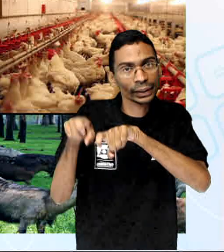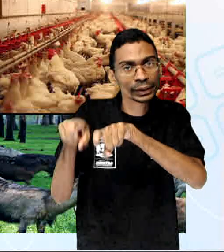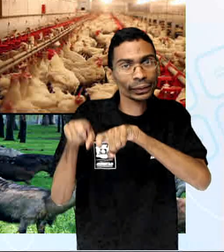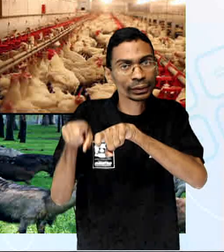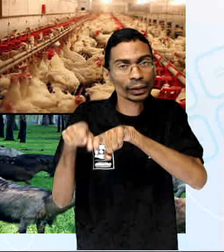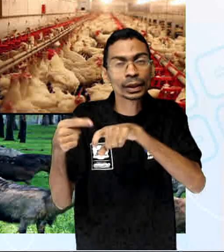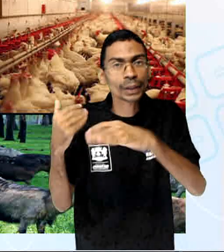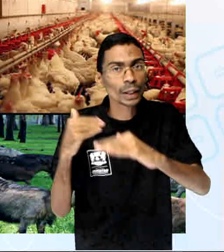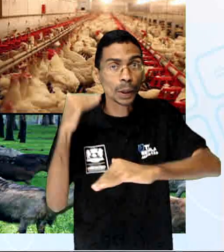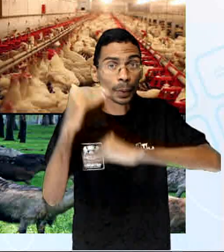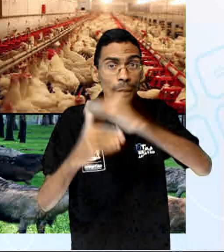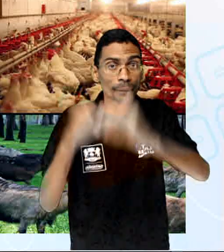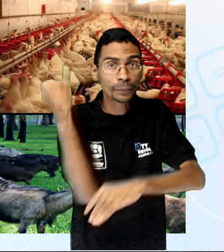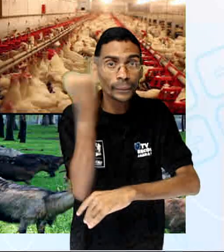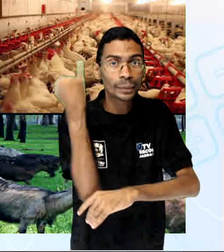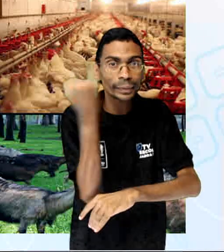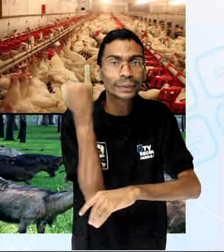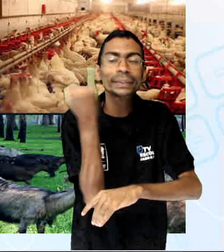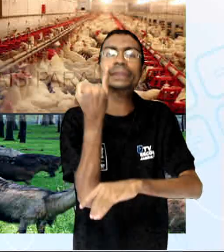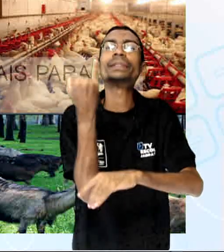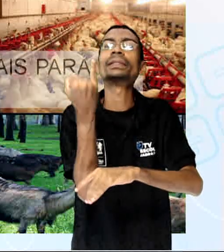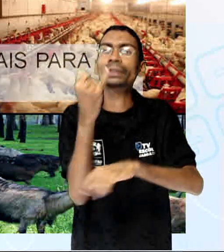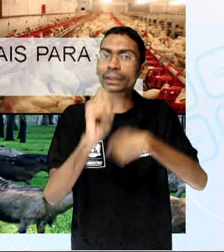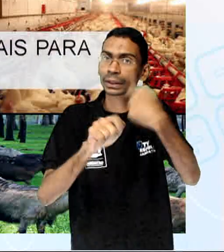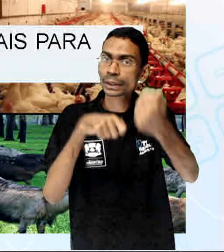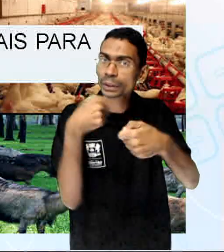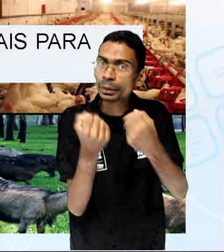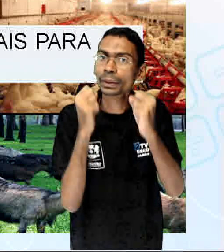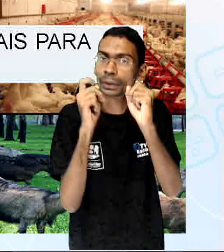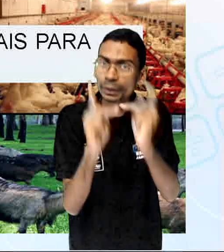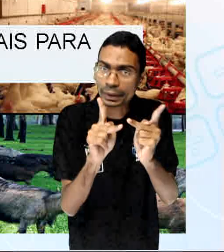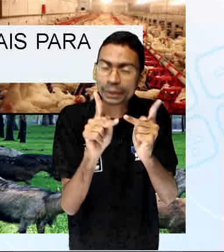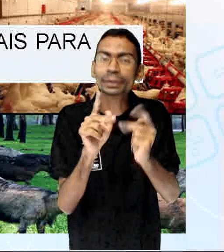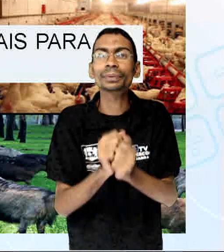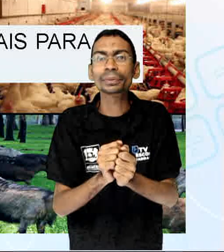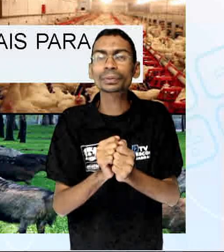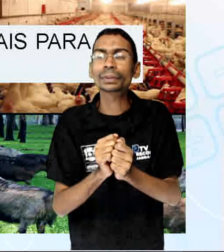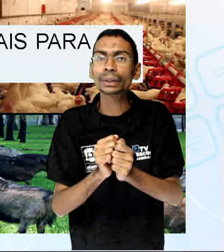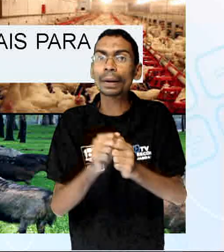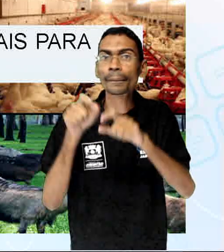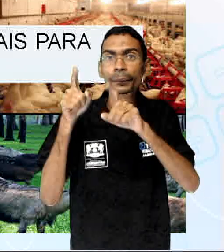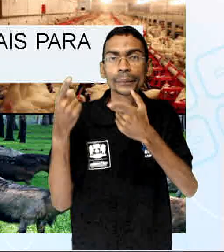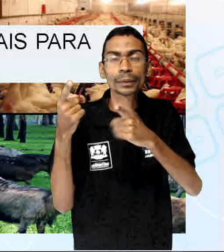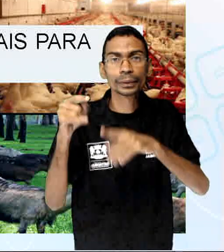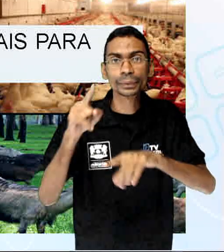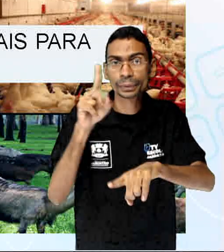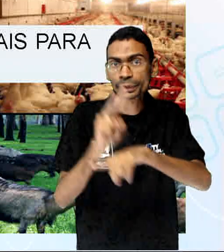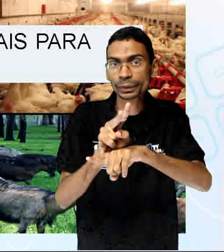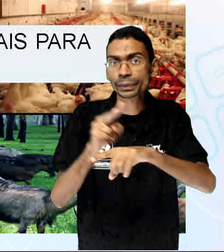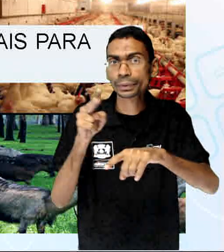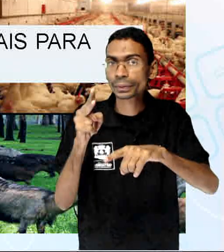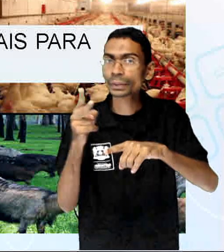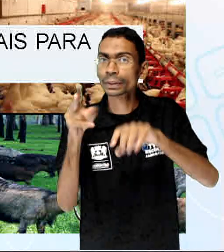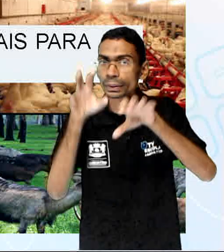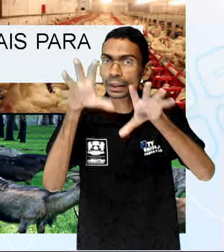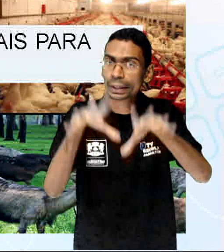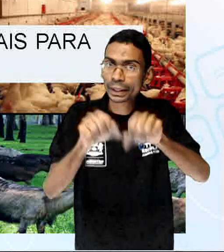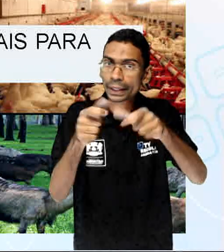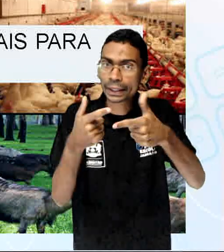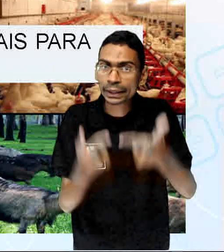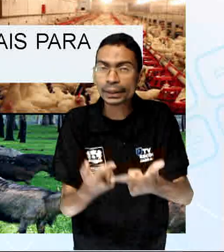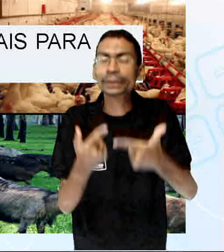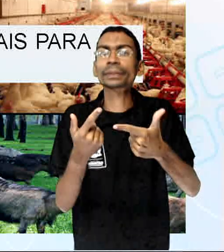desenvolvimento da economia, tá? Pecuária é uma atividade destinada